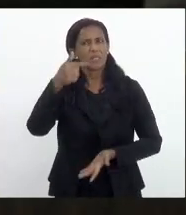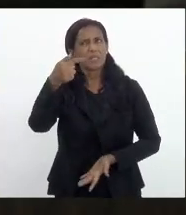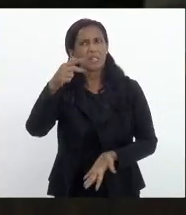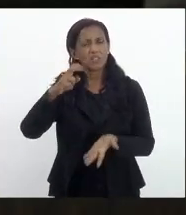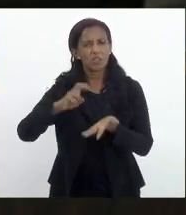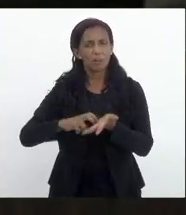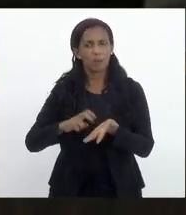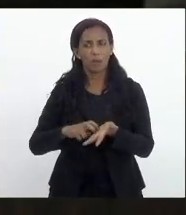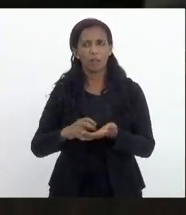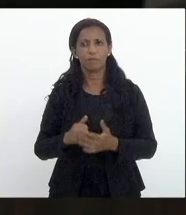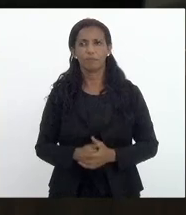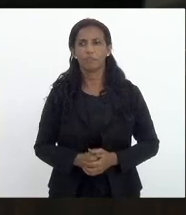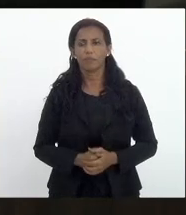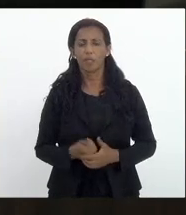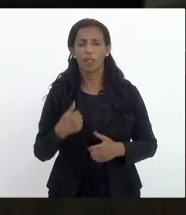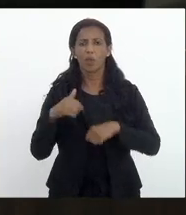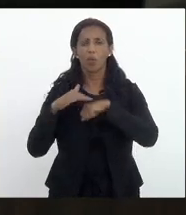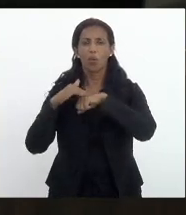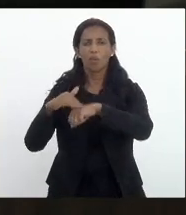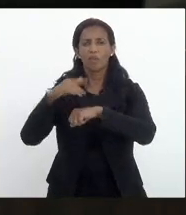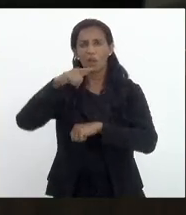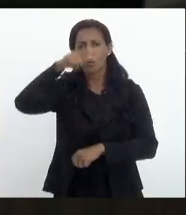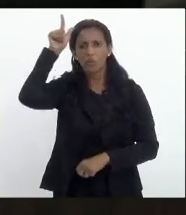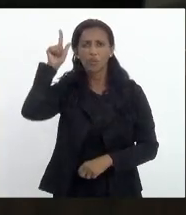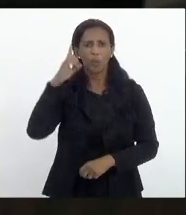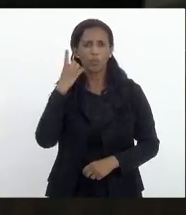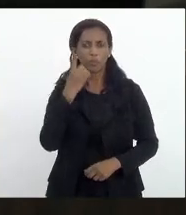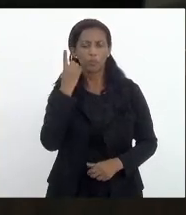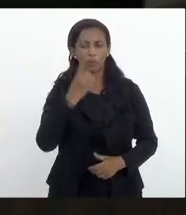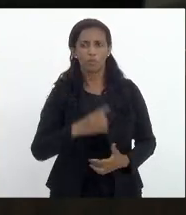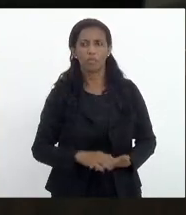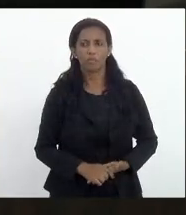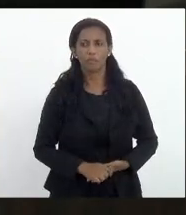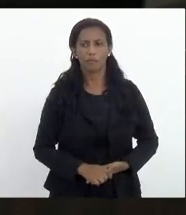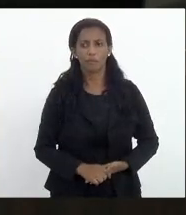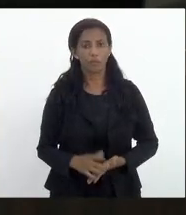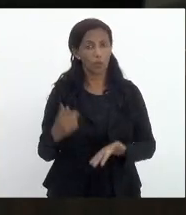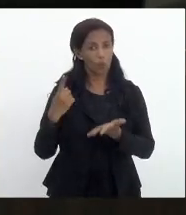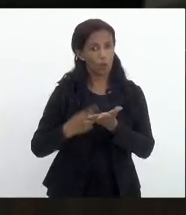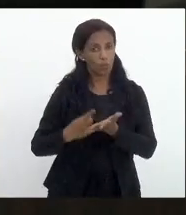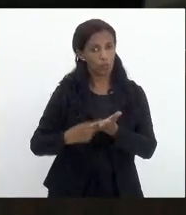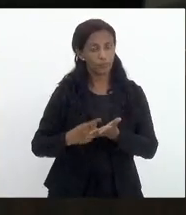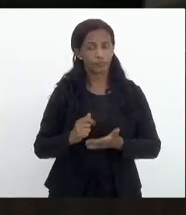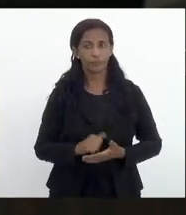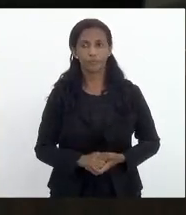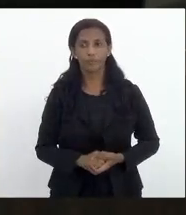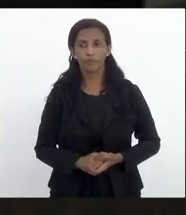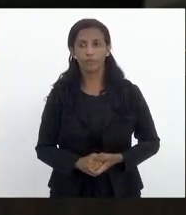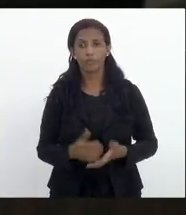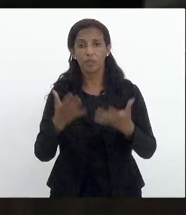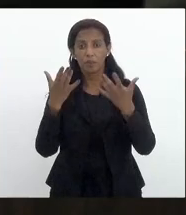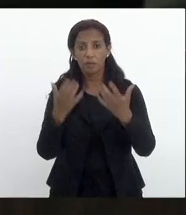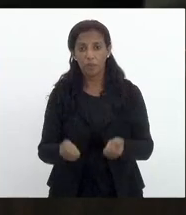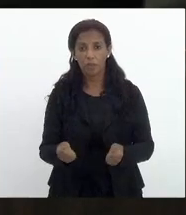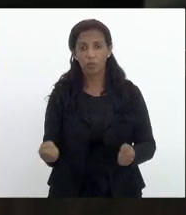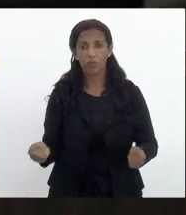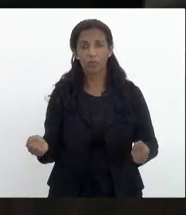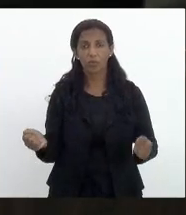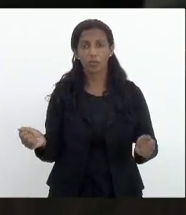manhã, conversava eu com o Luiz Paulo, o deputado. O acordo é vamos realizar